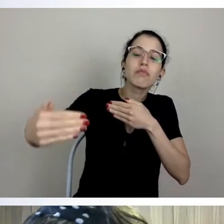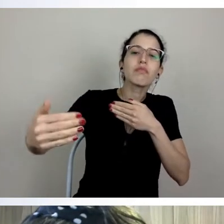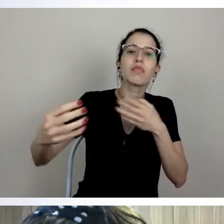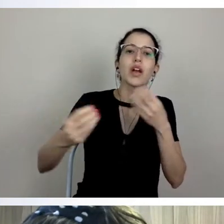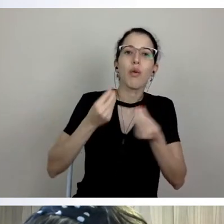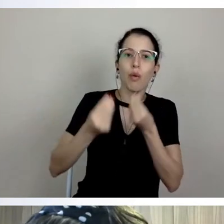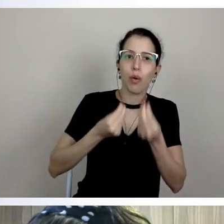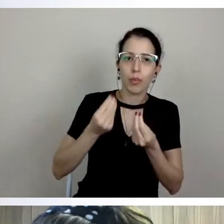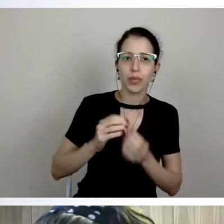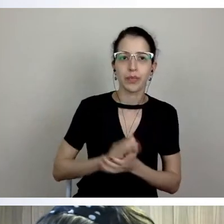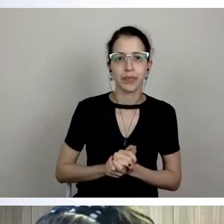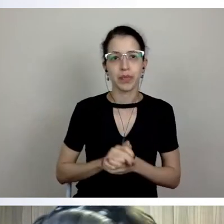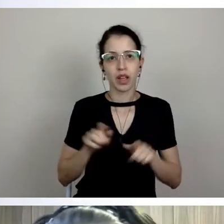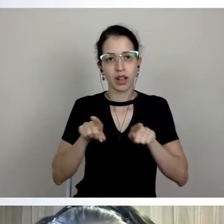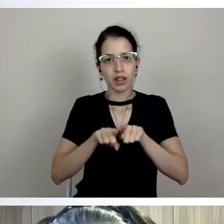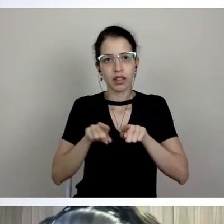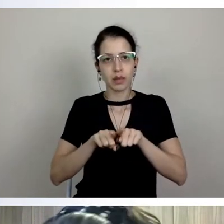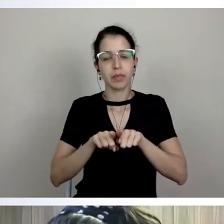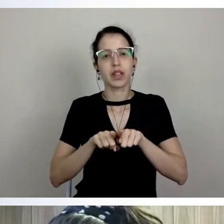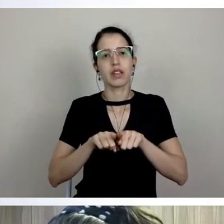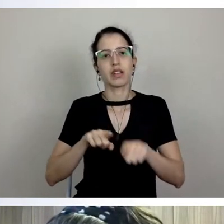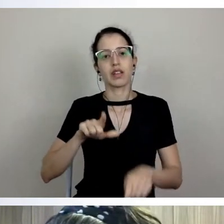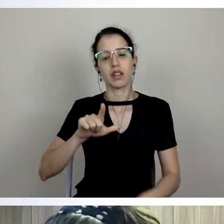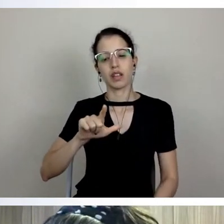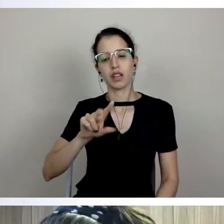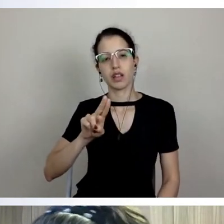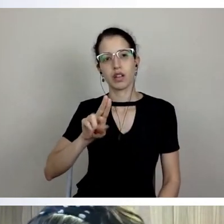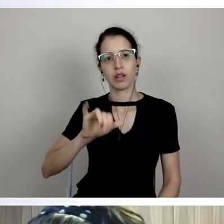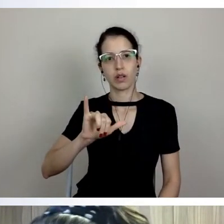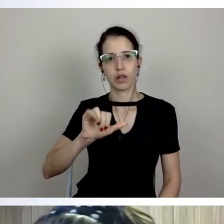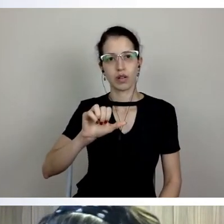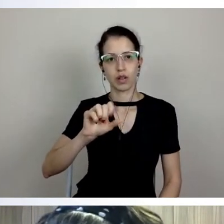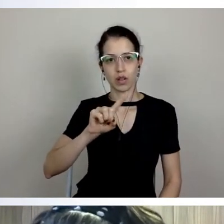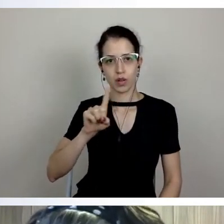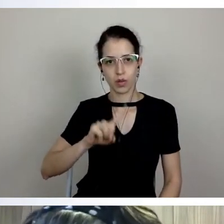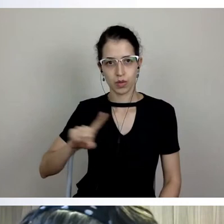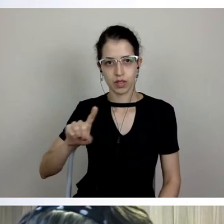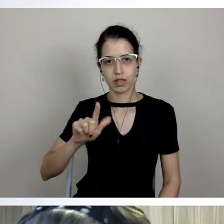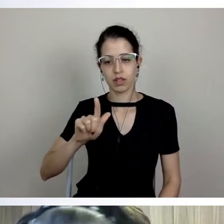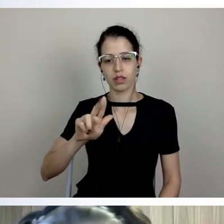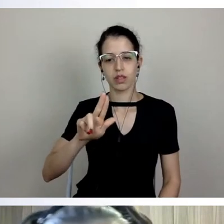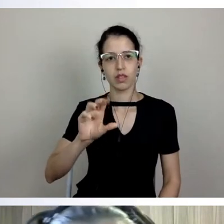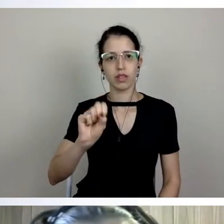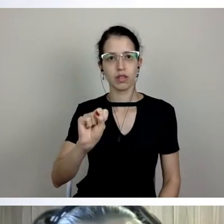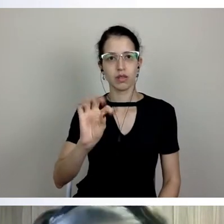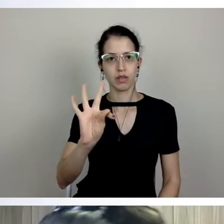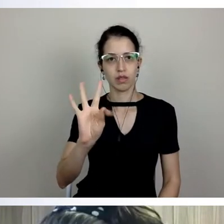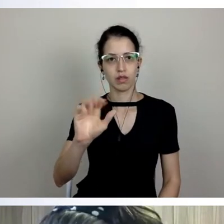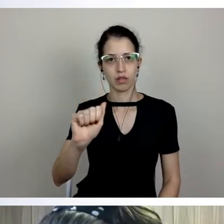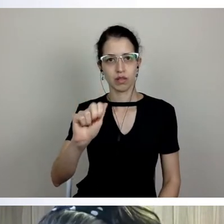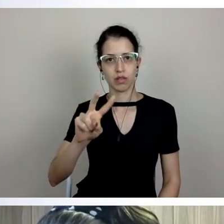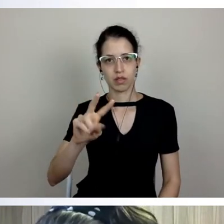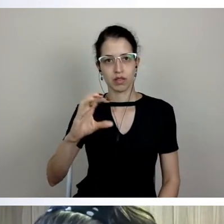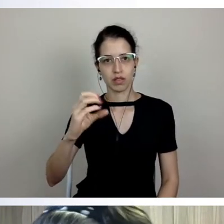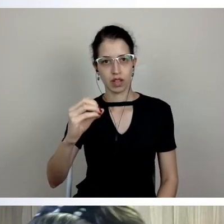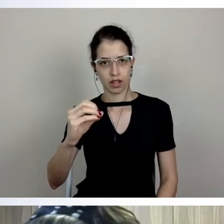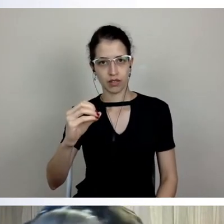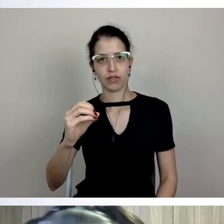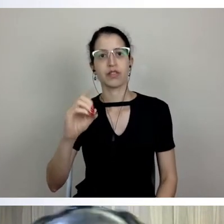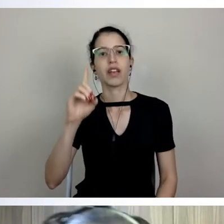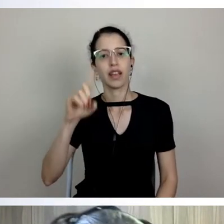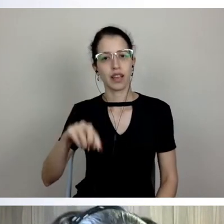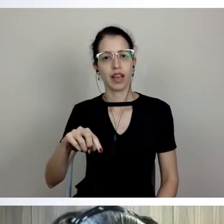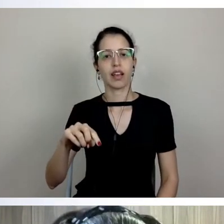Gustavo Pierangeli, que é técnico administrativo, é chefe do departamento de administração no nosso campus de Araras,